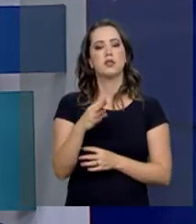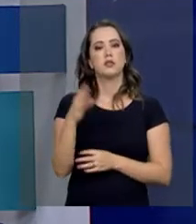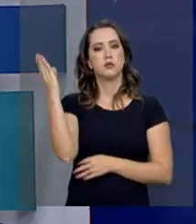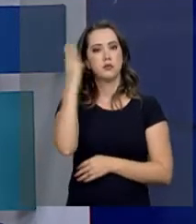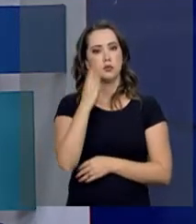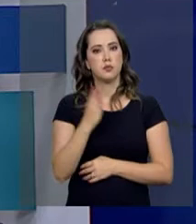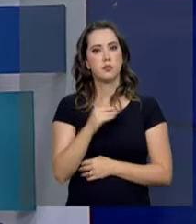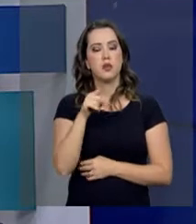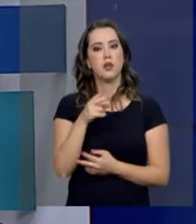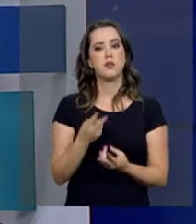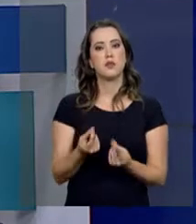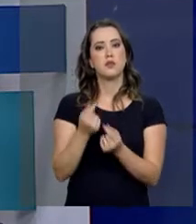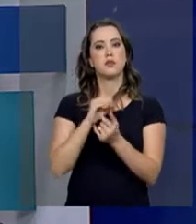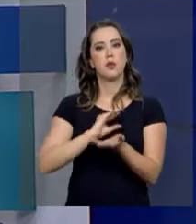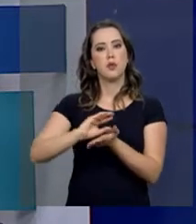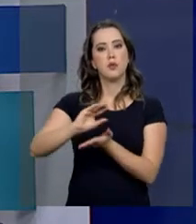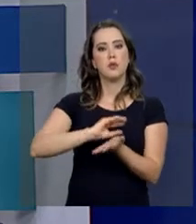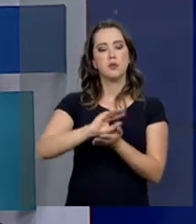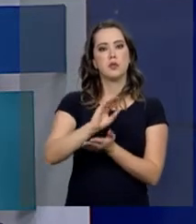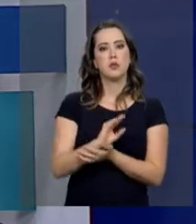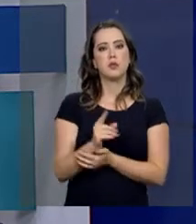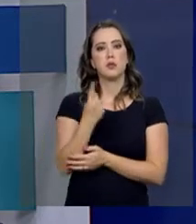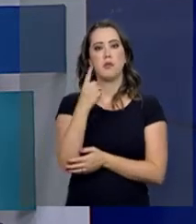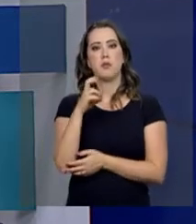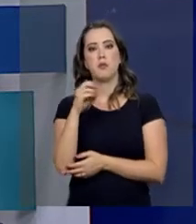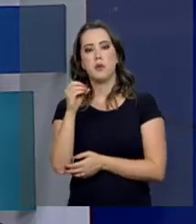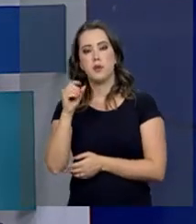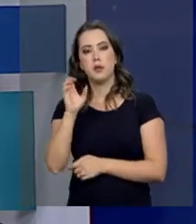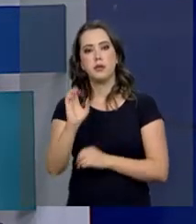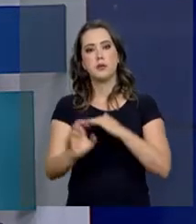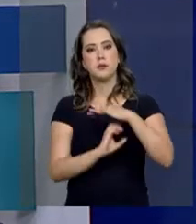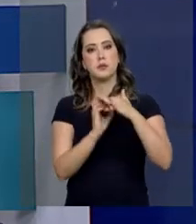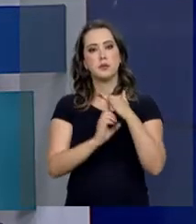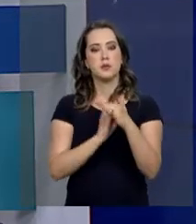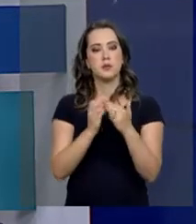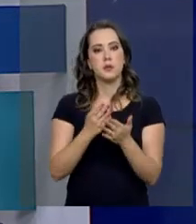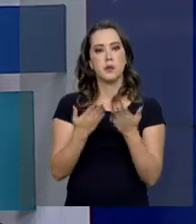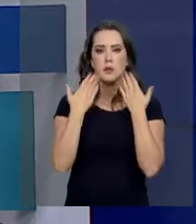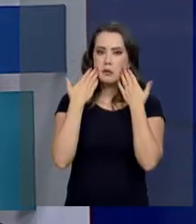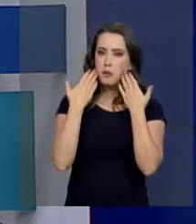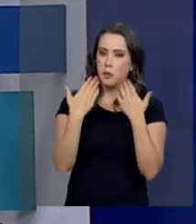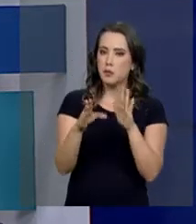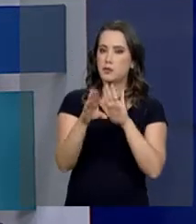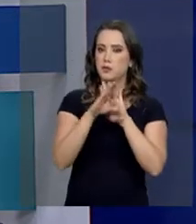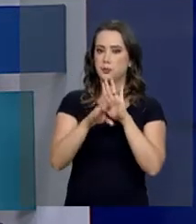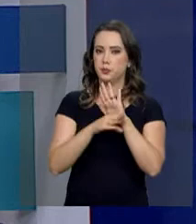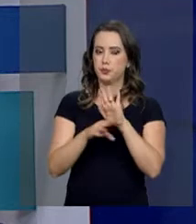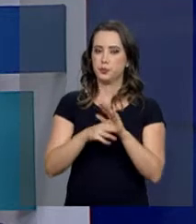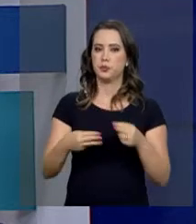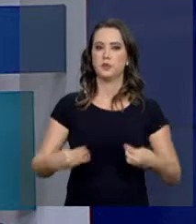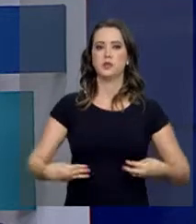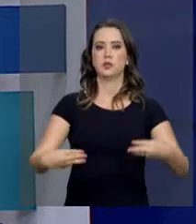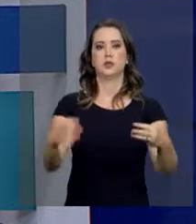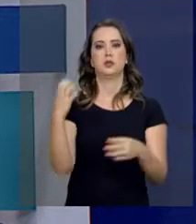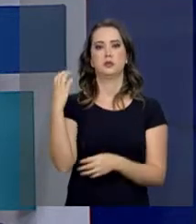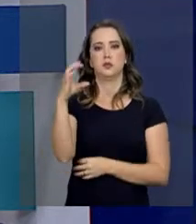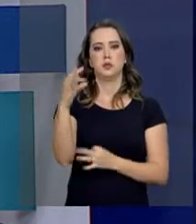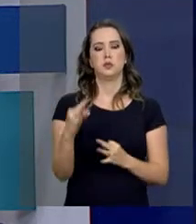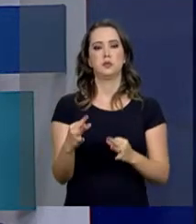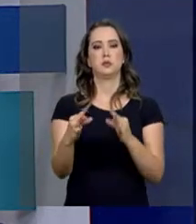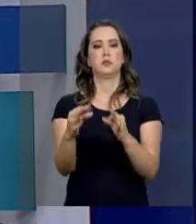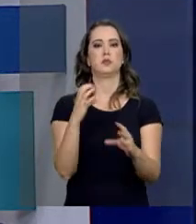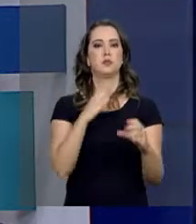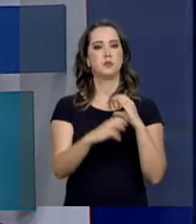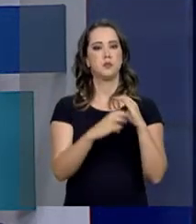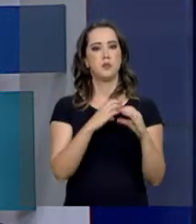valor foi repassado para quase 1.500 empresas que submeteram seus projetos ao Ministério da Ciência, Tecnologia, Inovações e